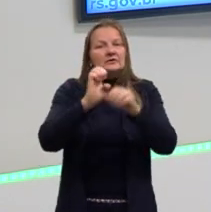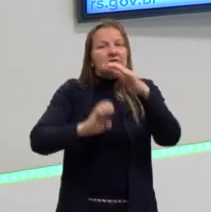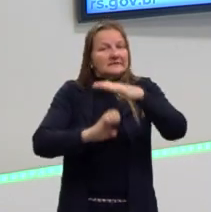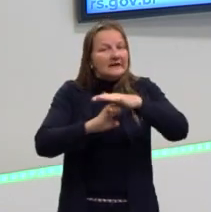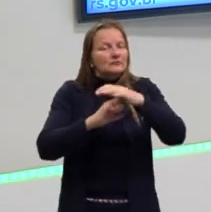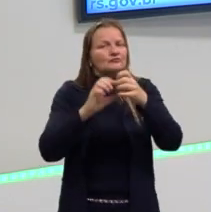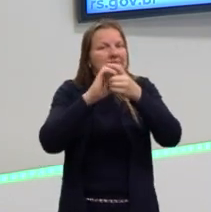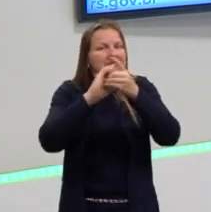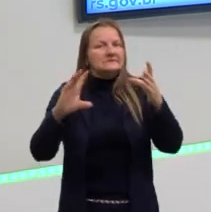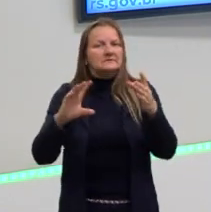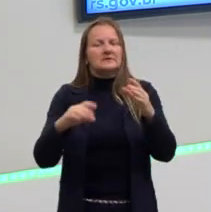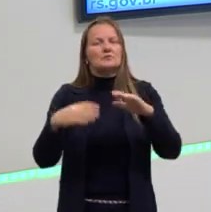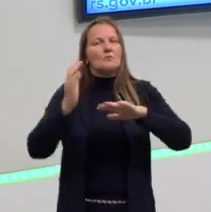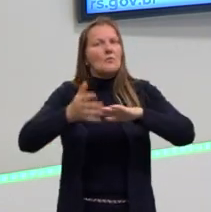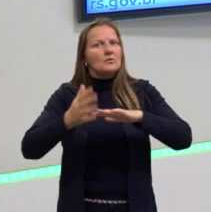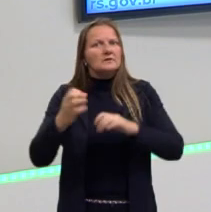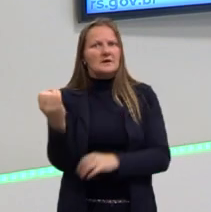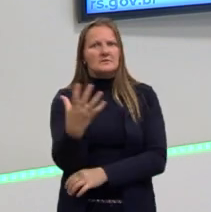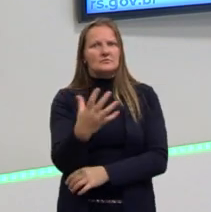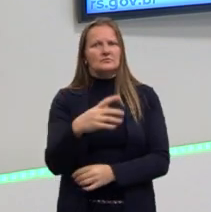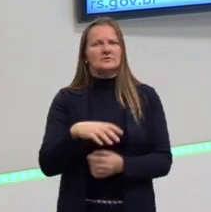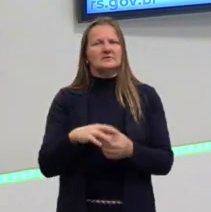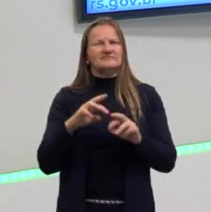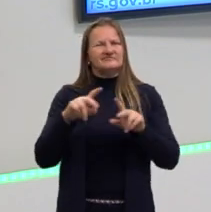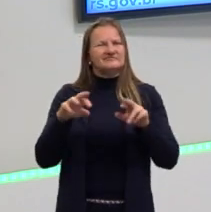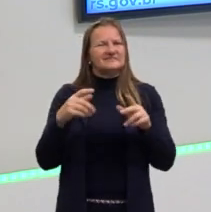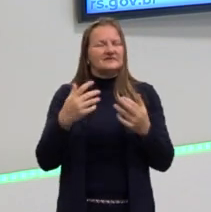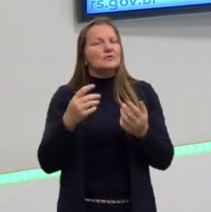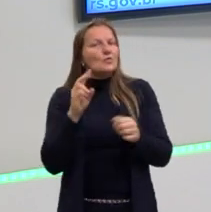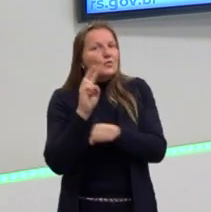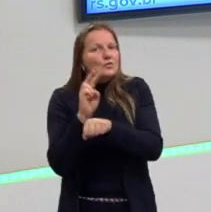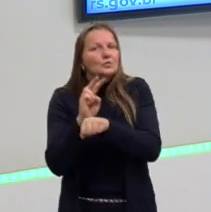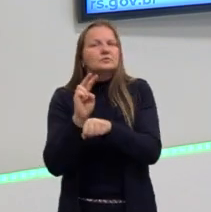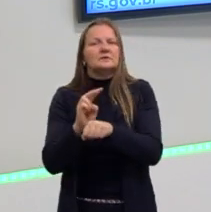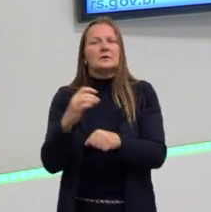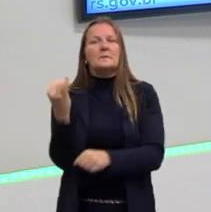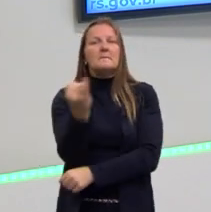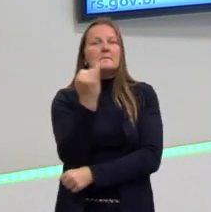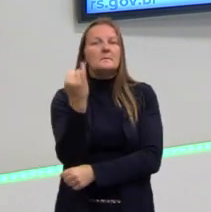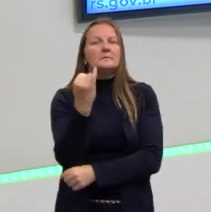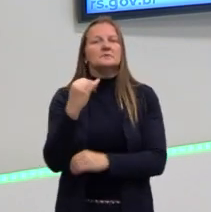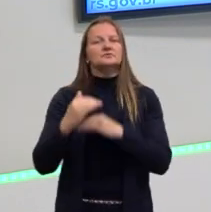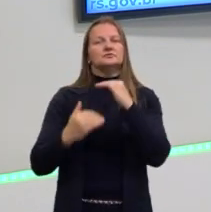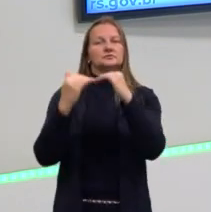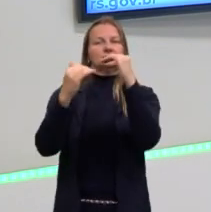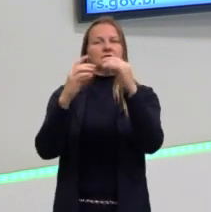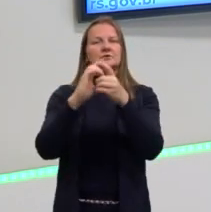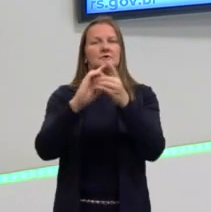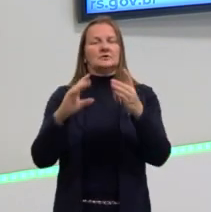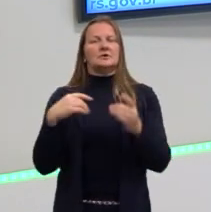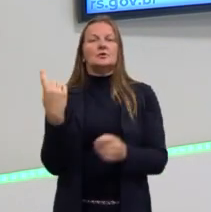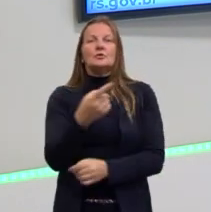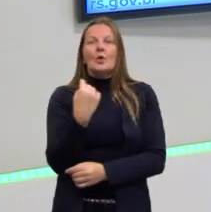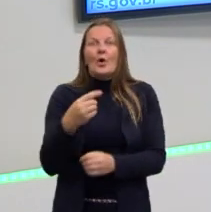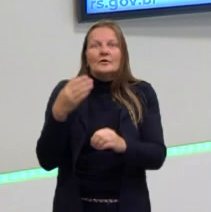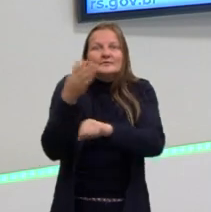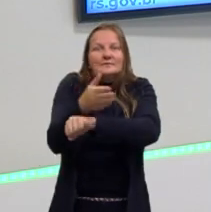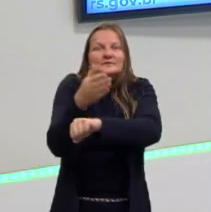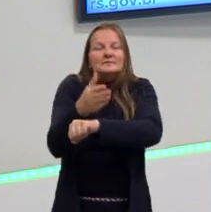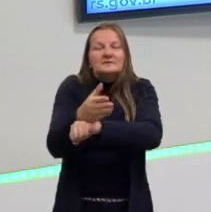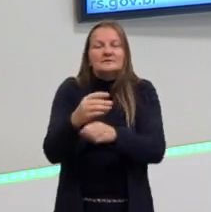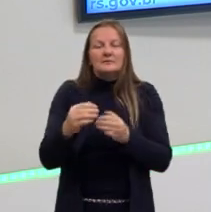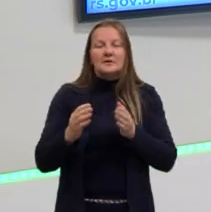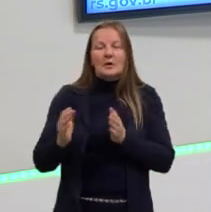Estado moderno. Passa a caminhar para outra coisa. Então, veja a importância de manter esse processo e da nossa participação nos